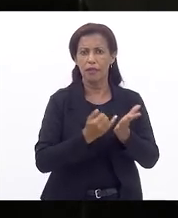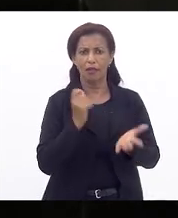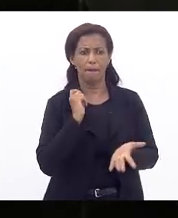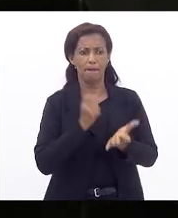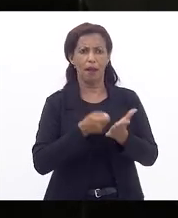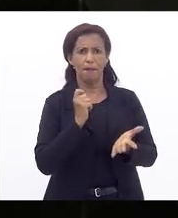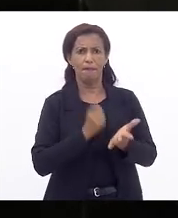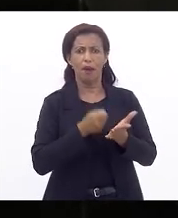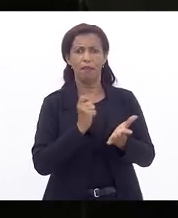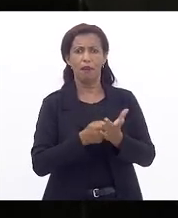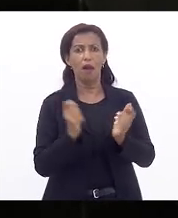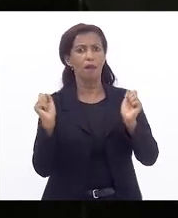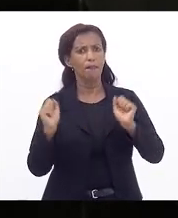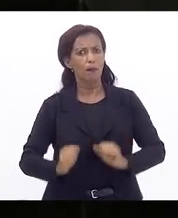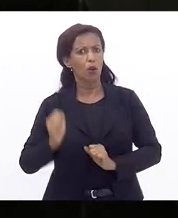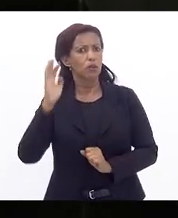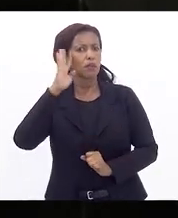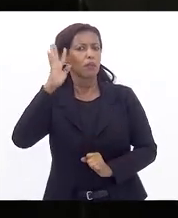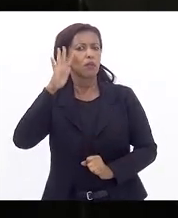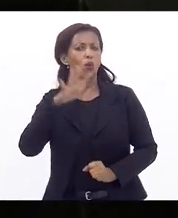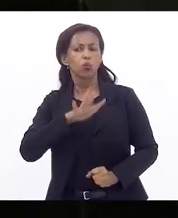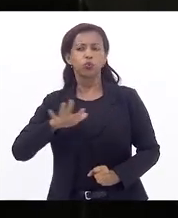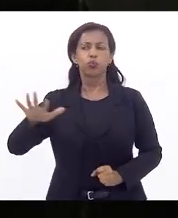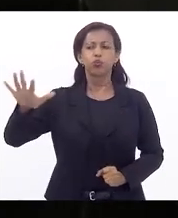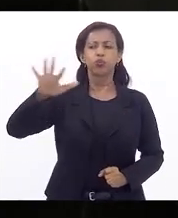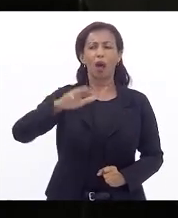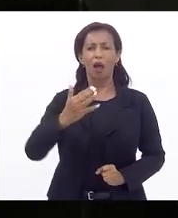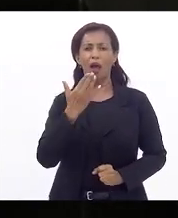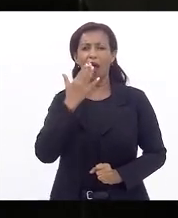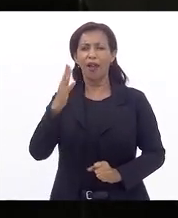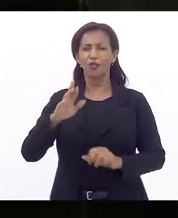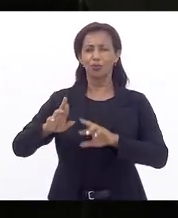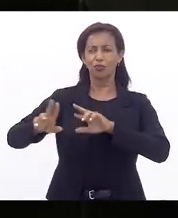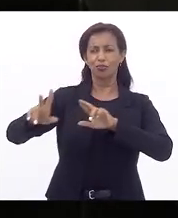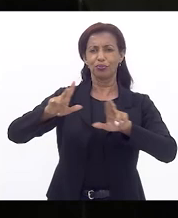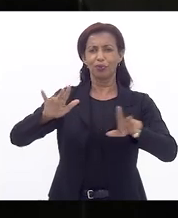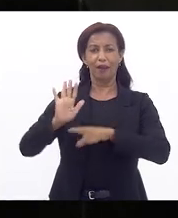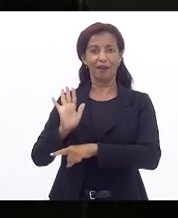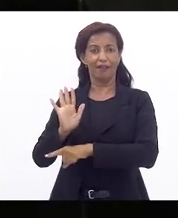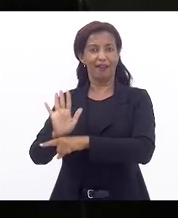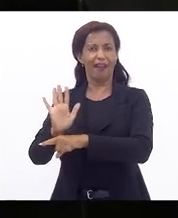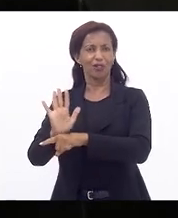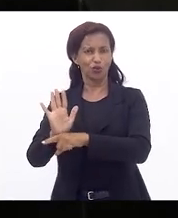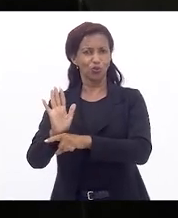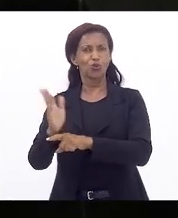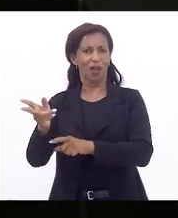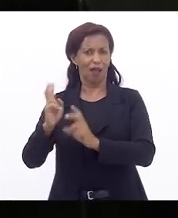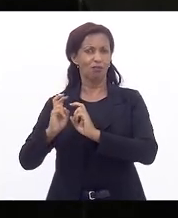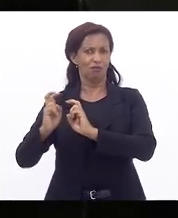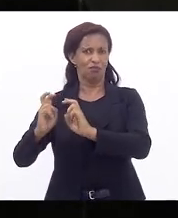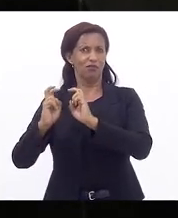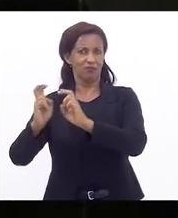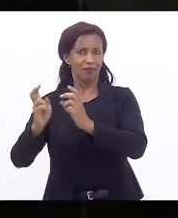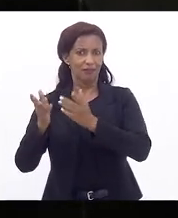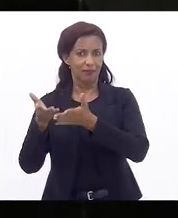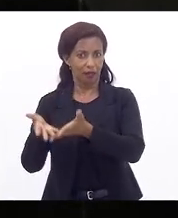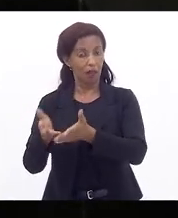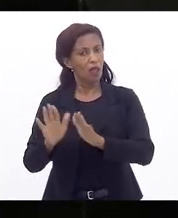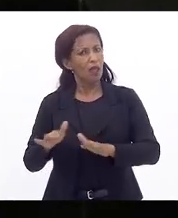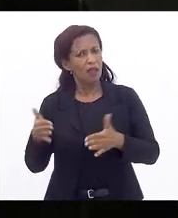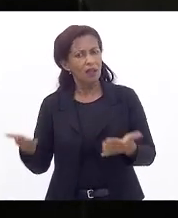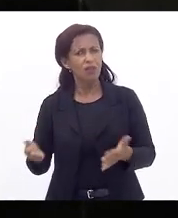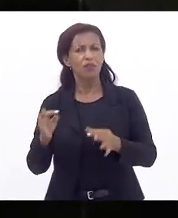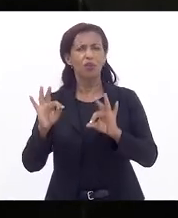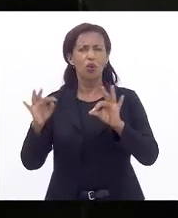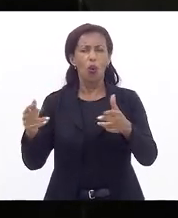tarifárias, para que se possa imaginar um cenário de outros tipos de receitas que alimentem esse modal de transporte, enfim, entre outros